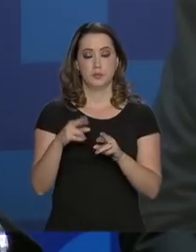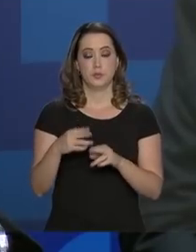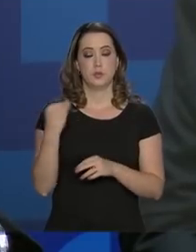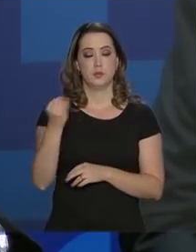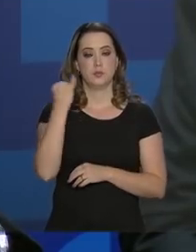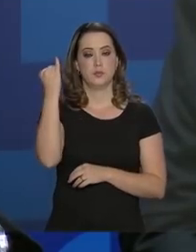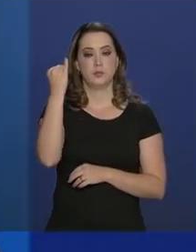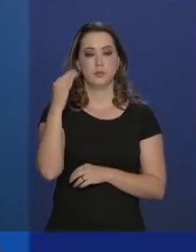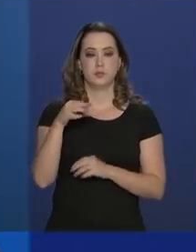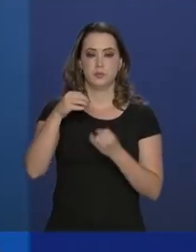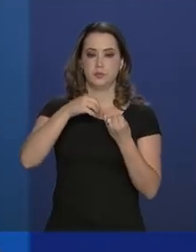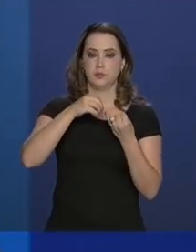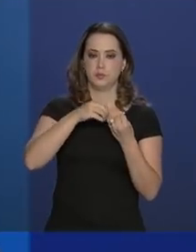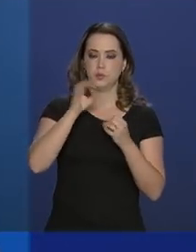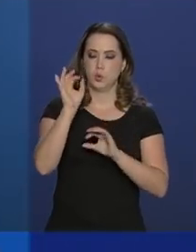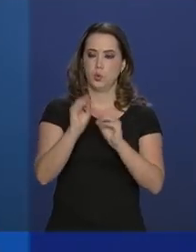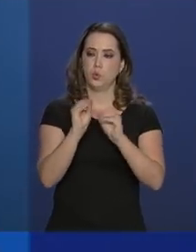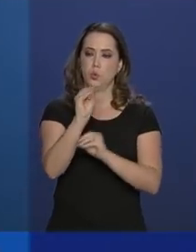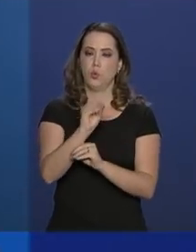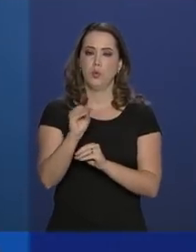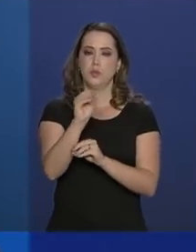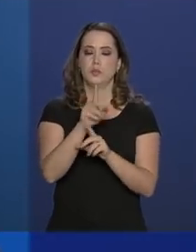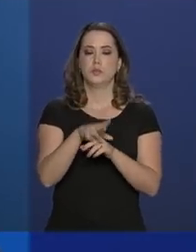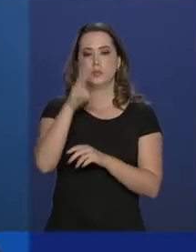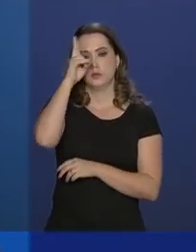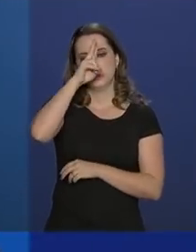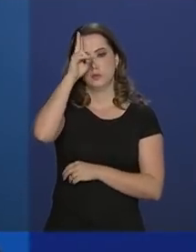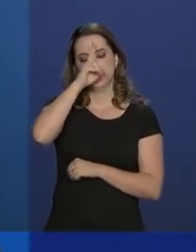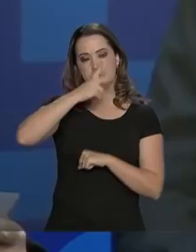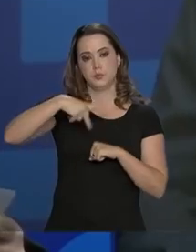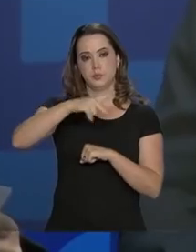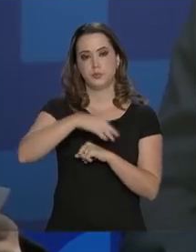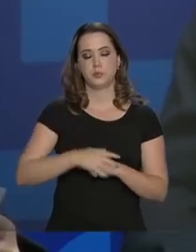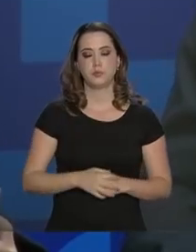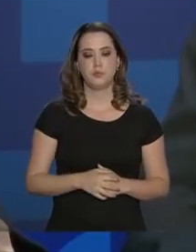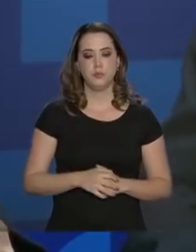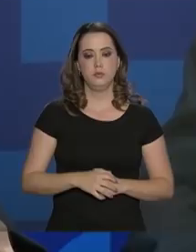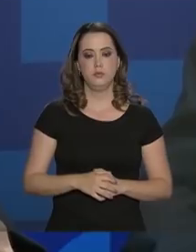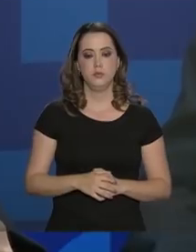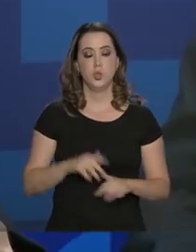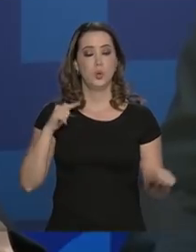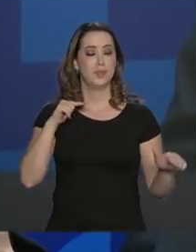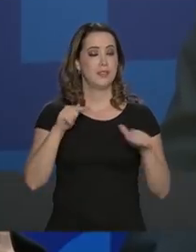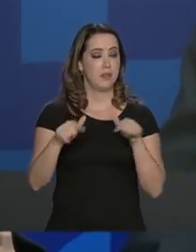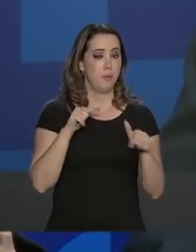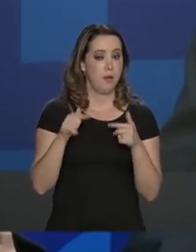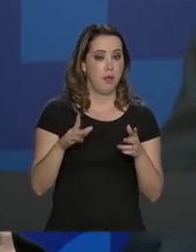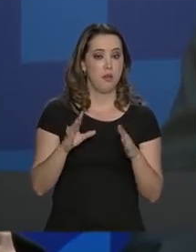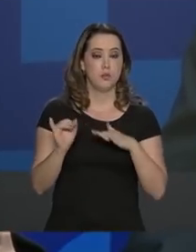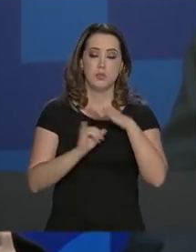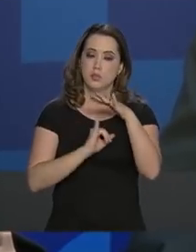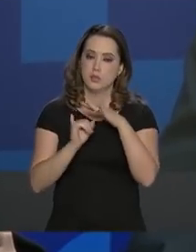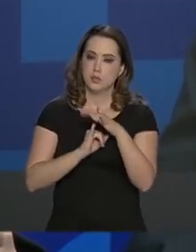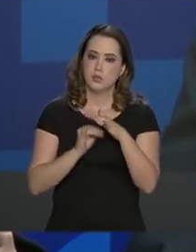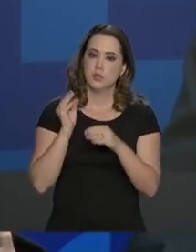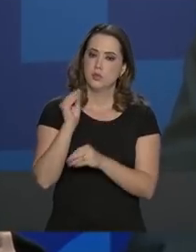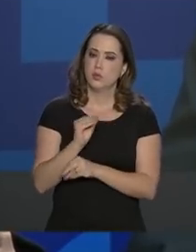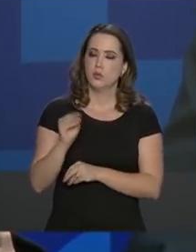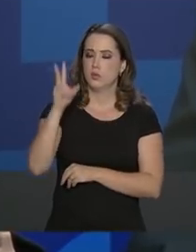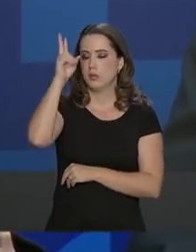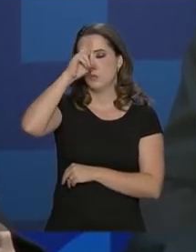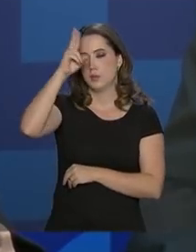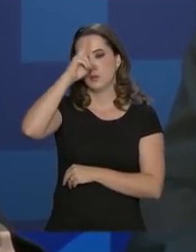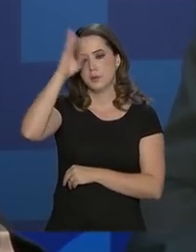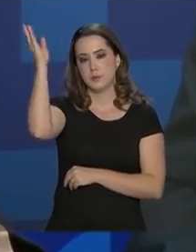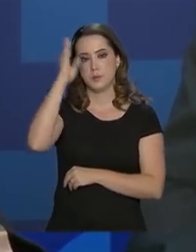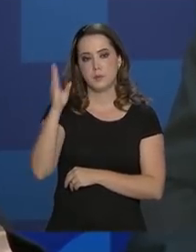importância do Inep na preservação da memória do país. O papel das instituições preservadoras da memória